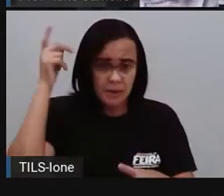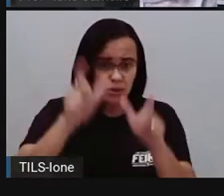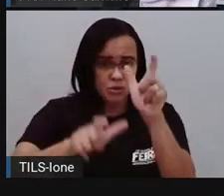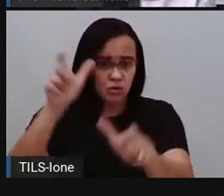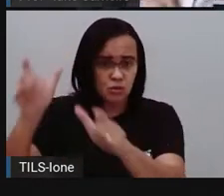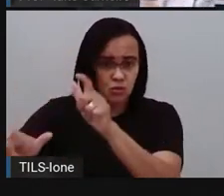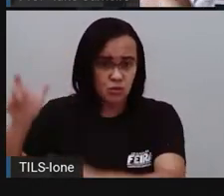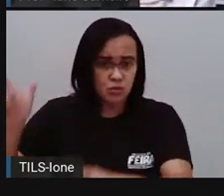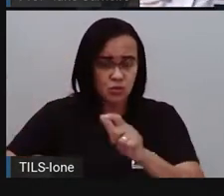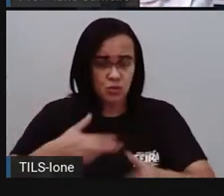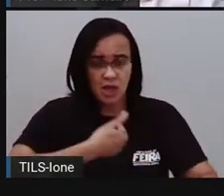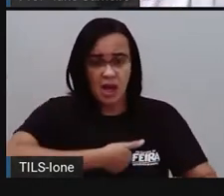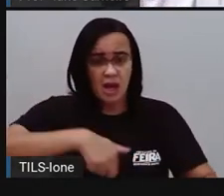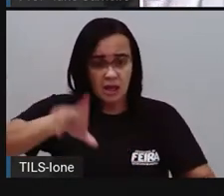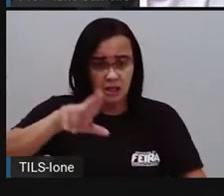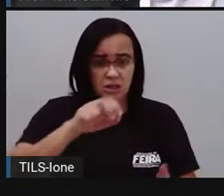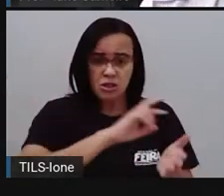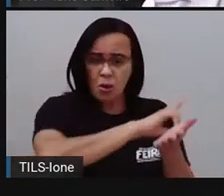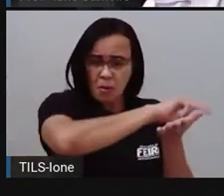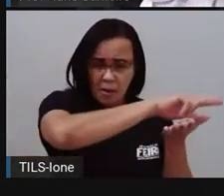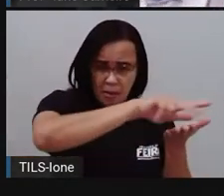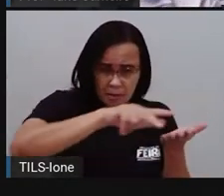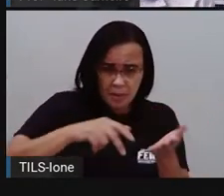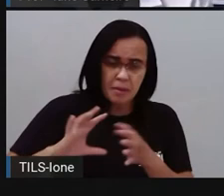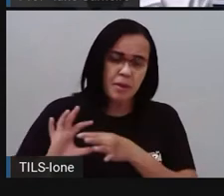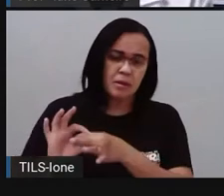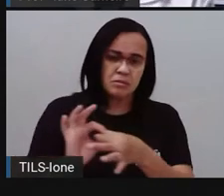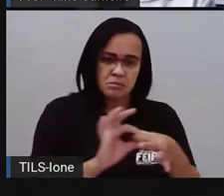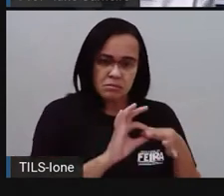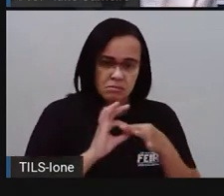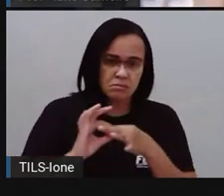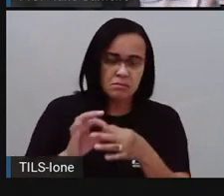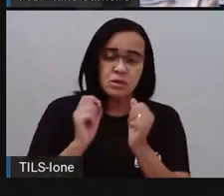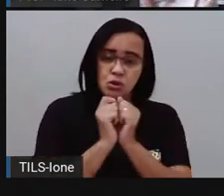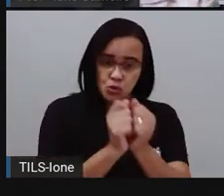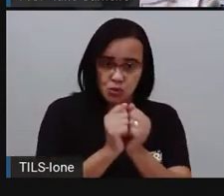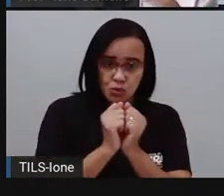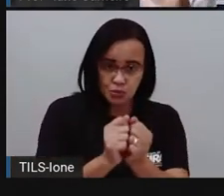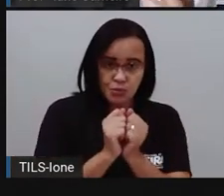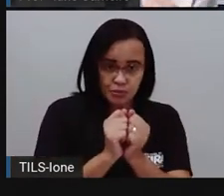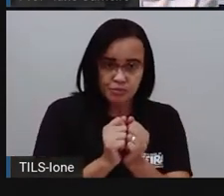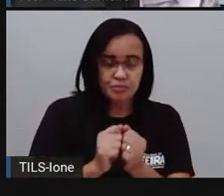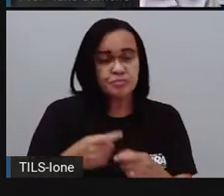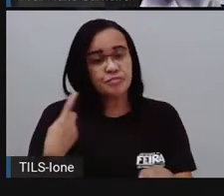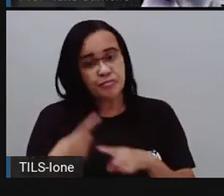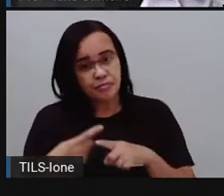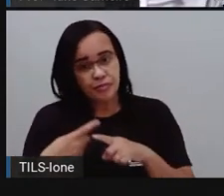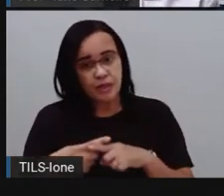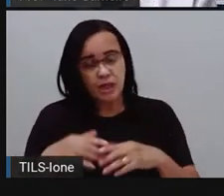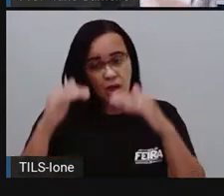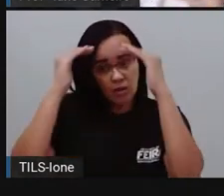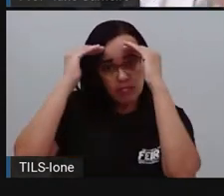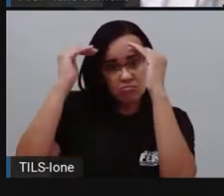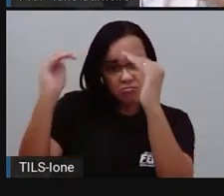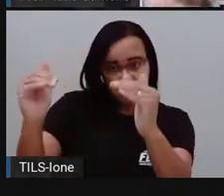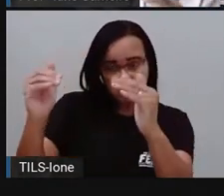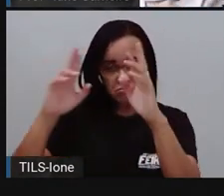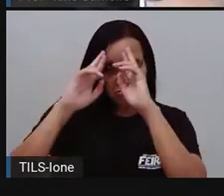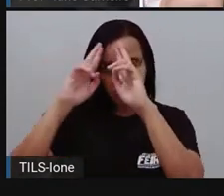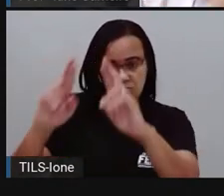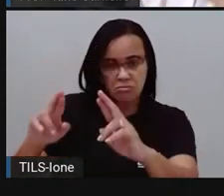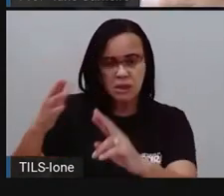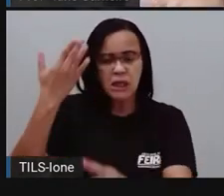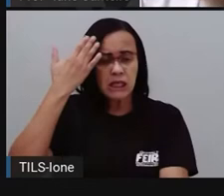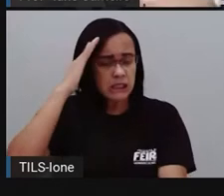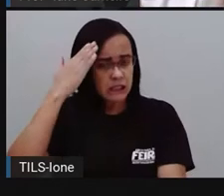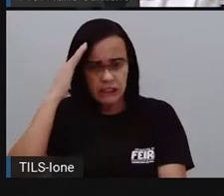né? Então, não precisa ser da religião do outro pra respeitar, né? O respeito é você entender, é você não brigar,